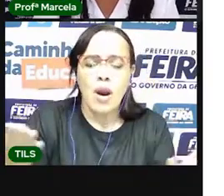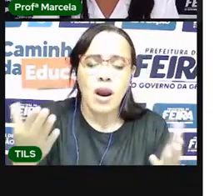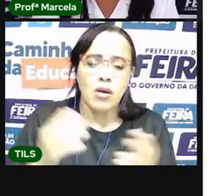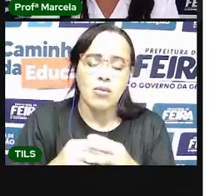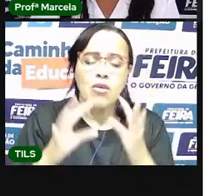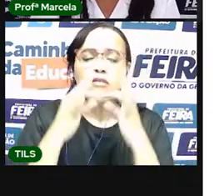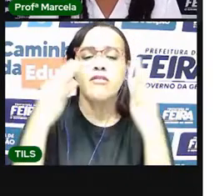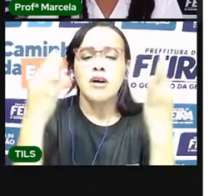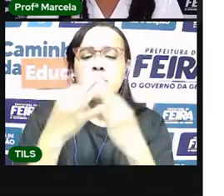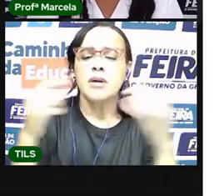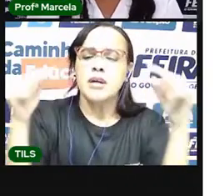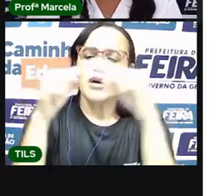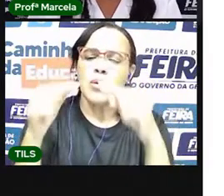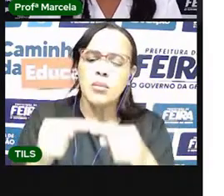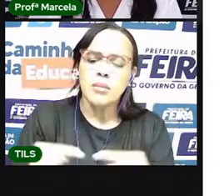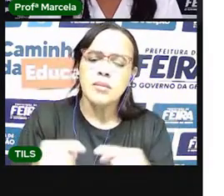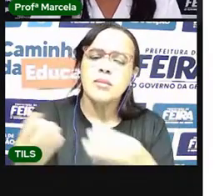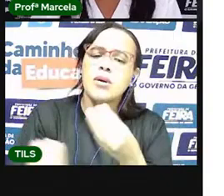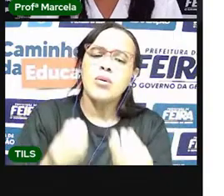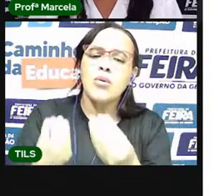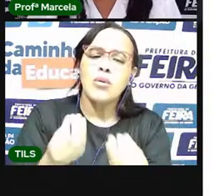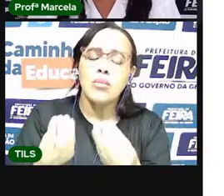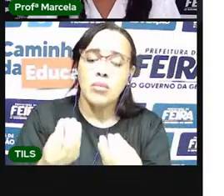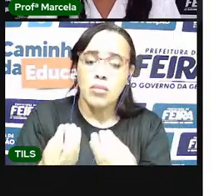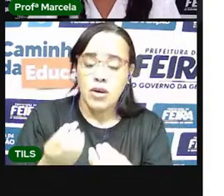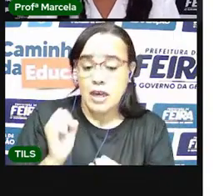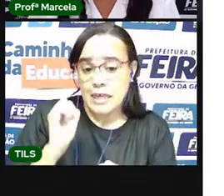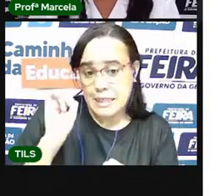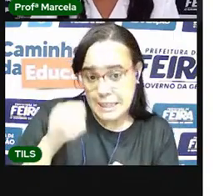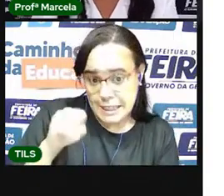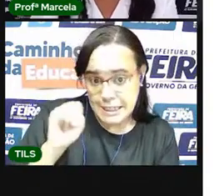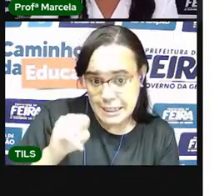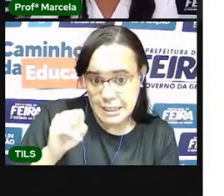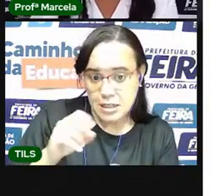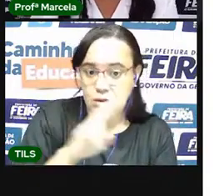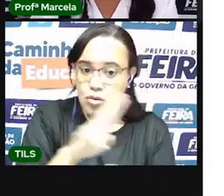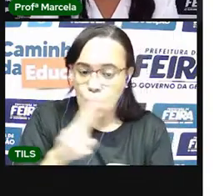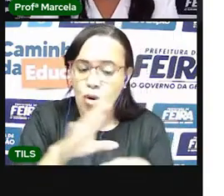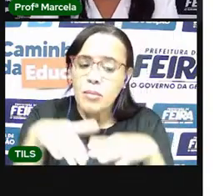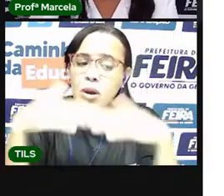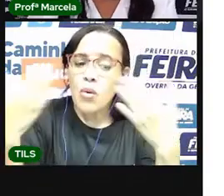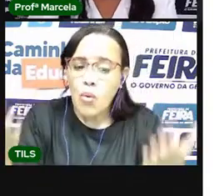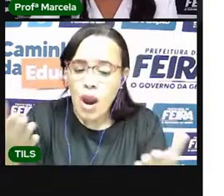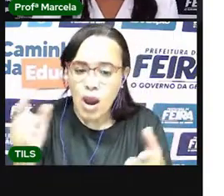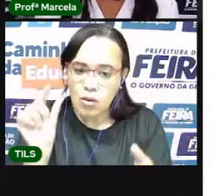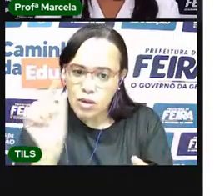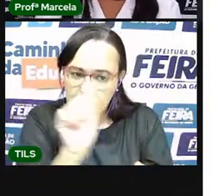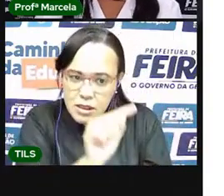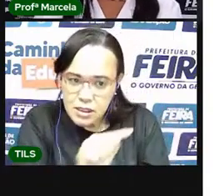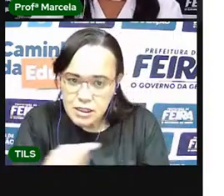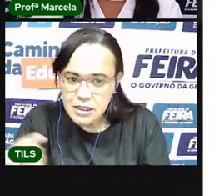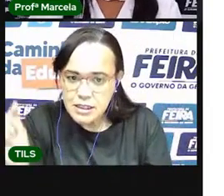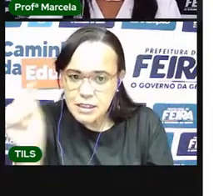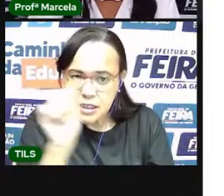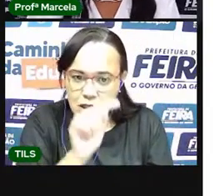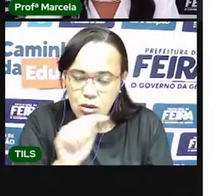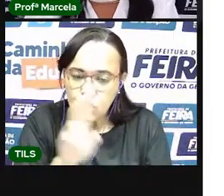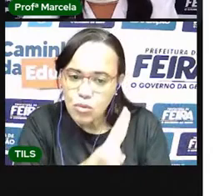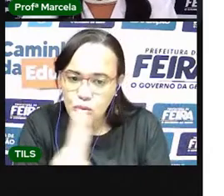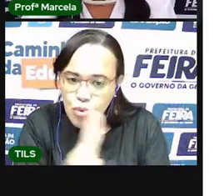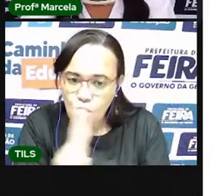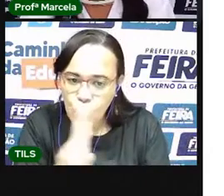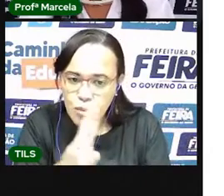vocês? Se sim, qual deles? Você vai circular e vai escrever o nome aí embaixo.